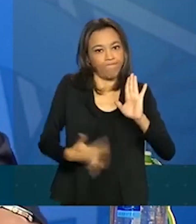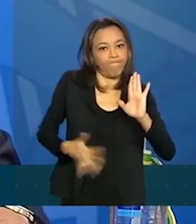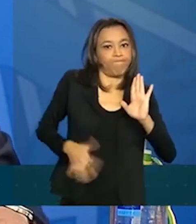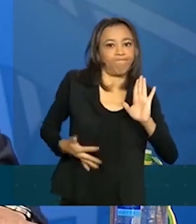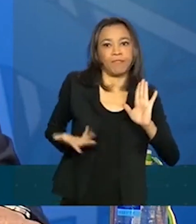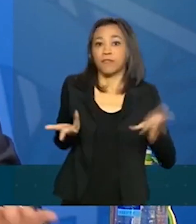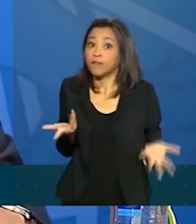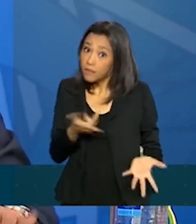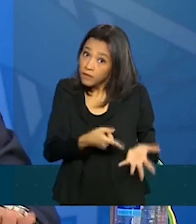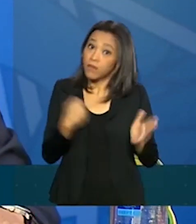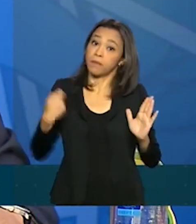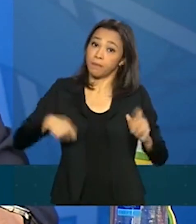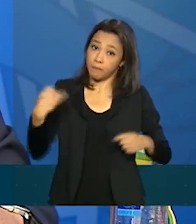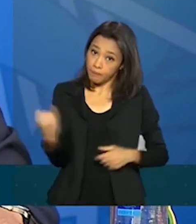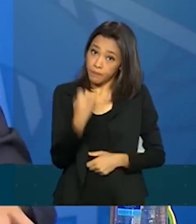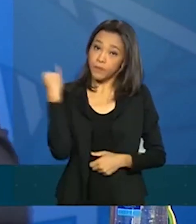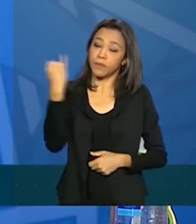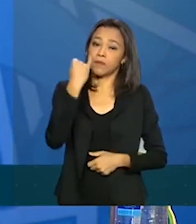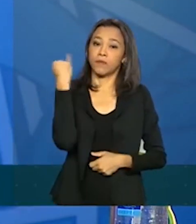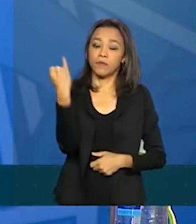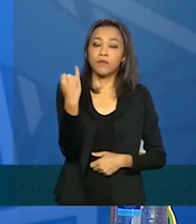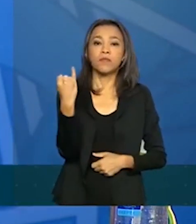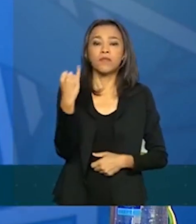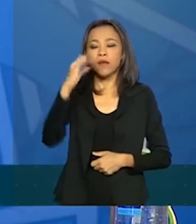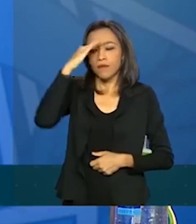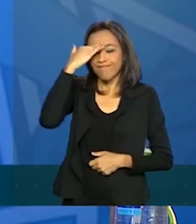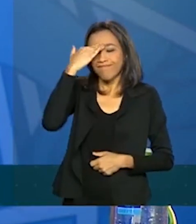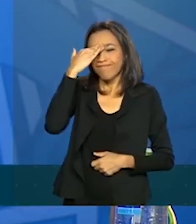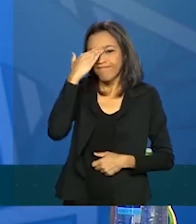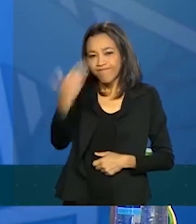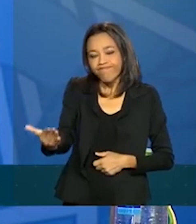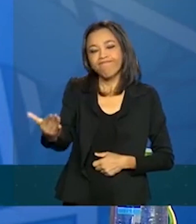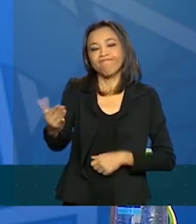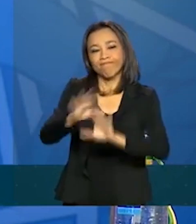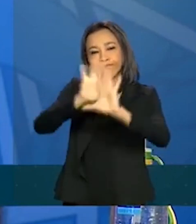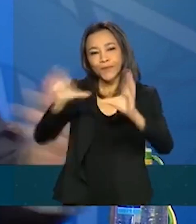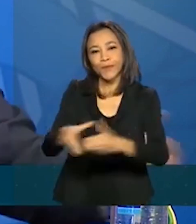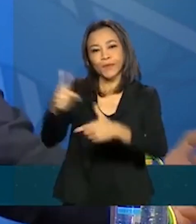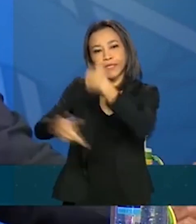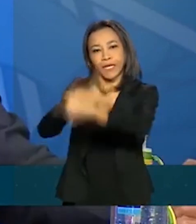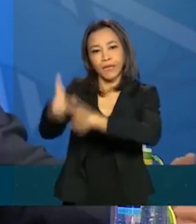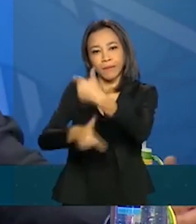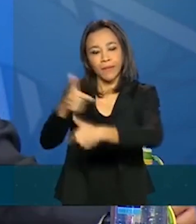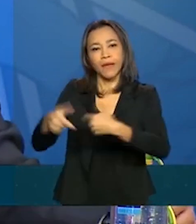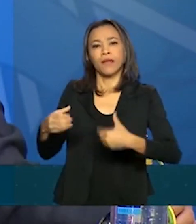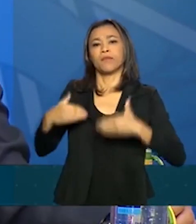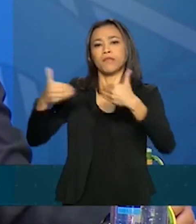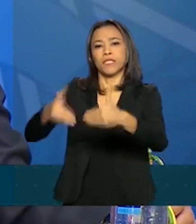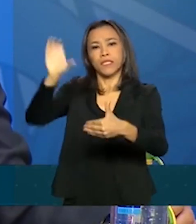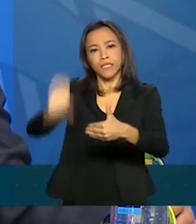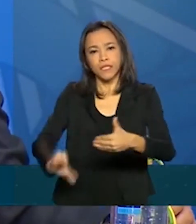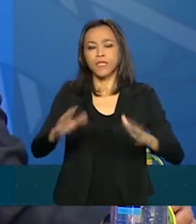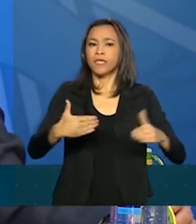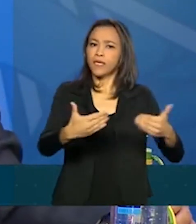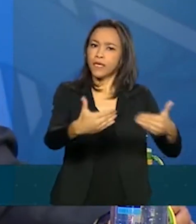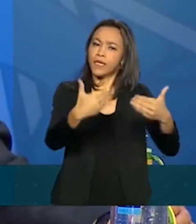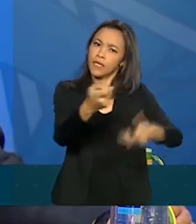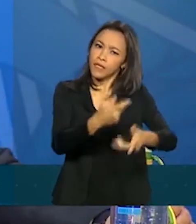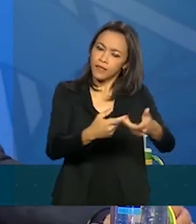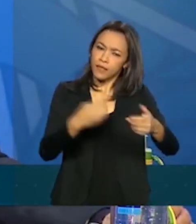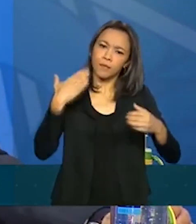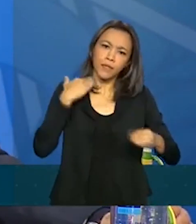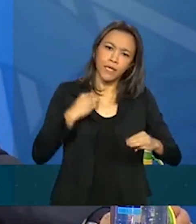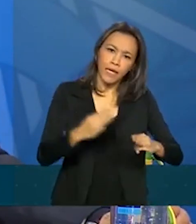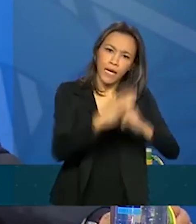e é importante agradecer aqui as equipes do Ministério da Cidadania, da Caixa, da Dataprev, do Ministério da Economia,